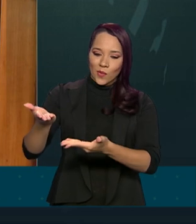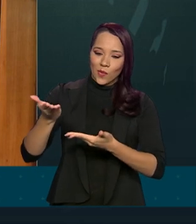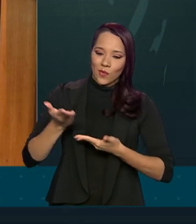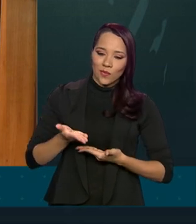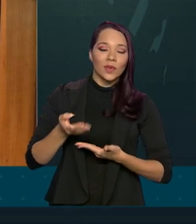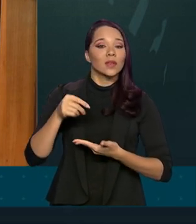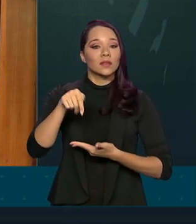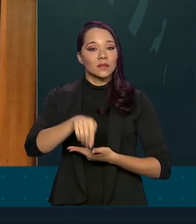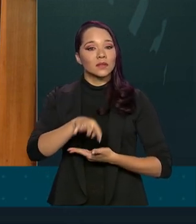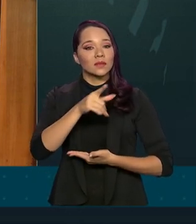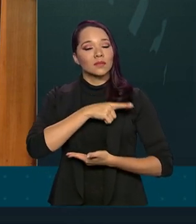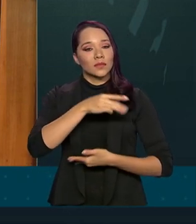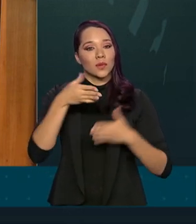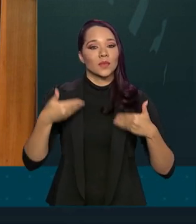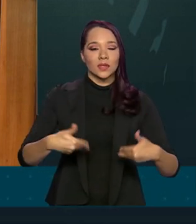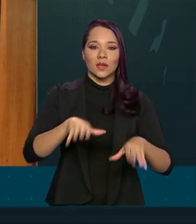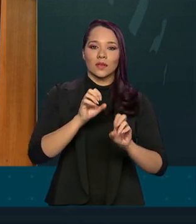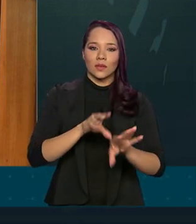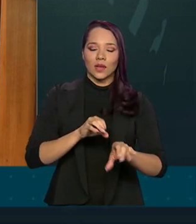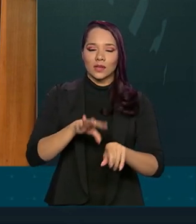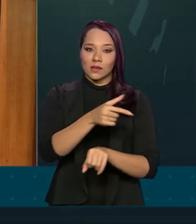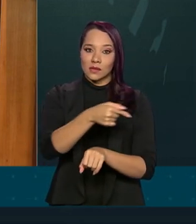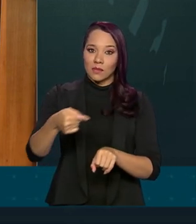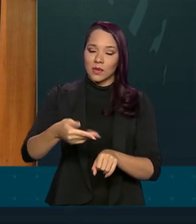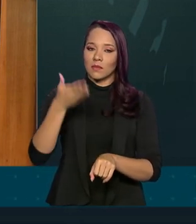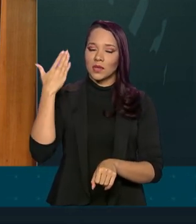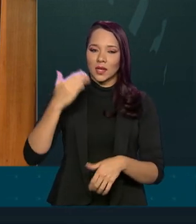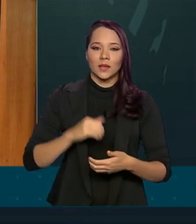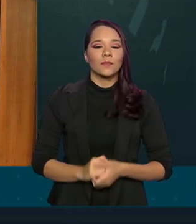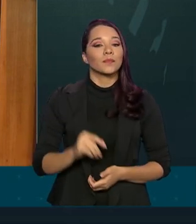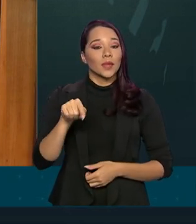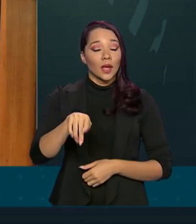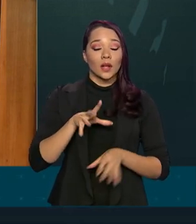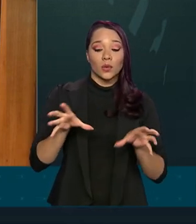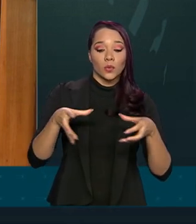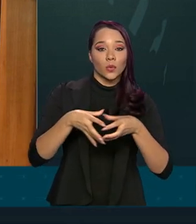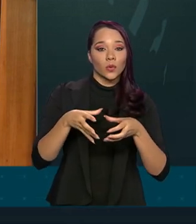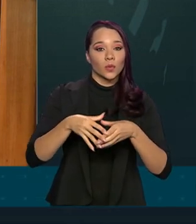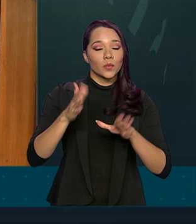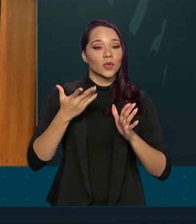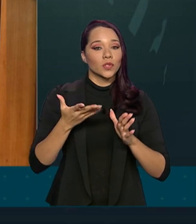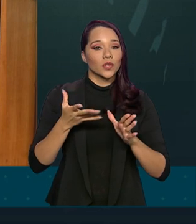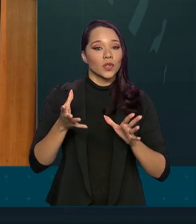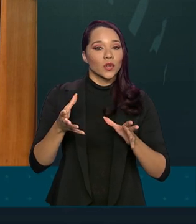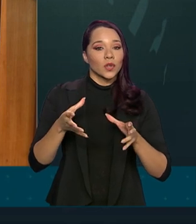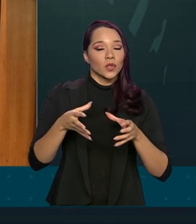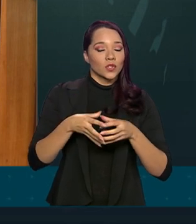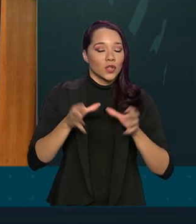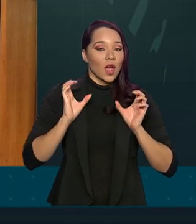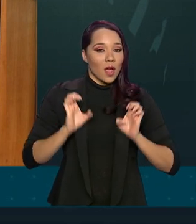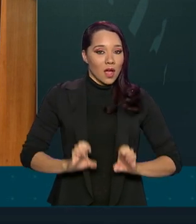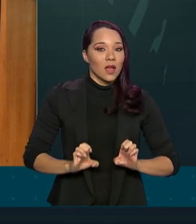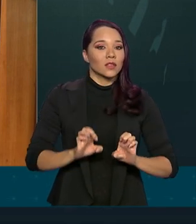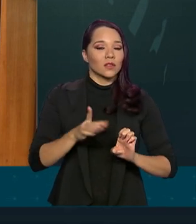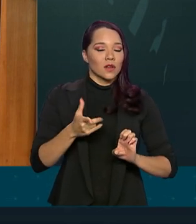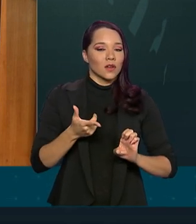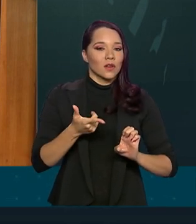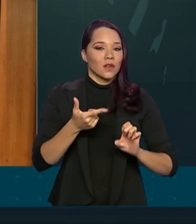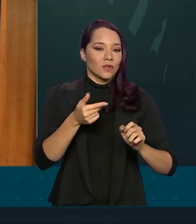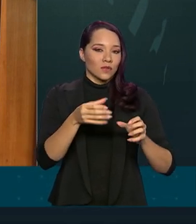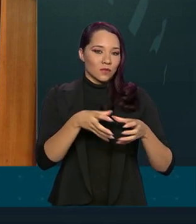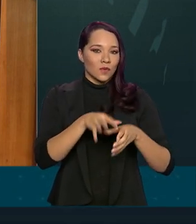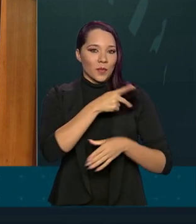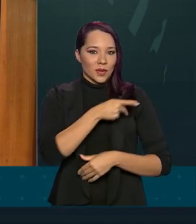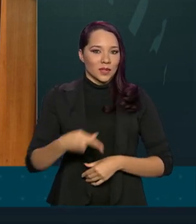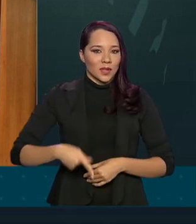comandar o Ministério da Educação na semana passada. Ele é membro da Comissão de Ética Pública ligada à Presidência da República desde maio